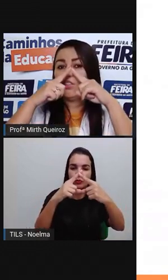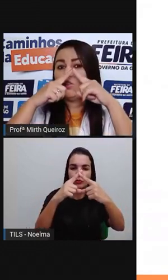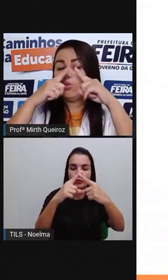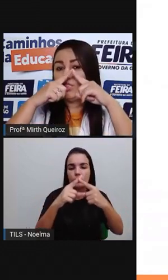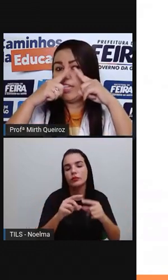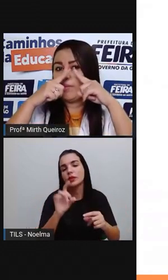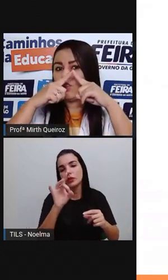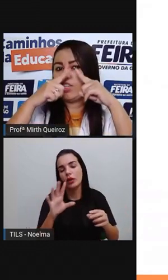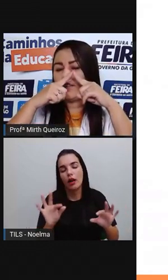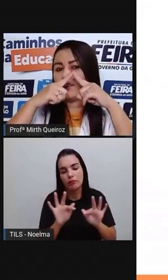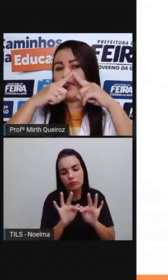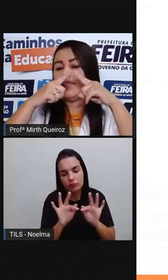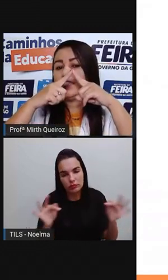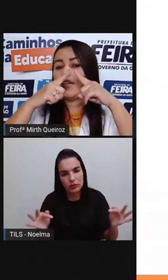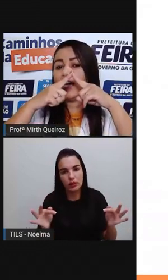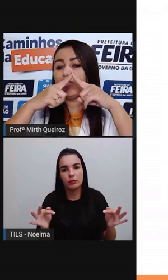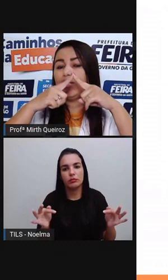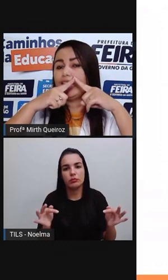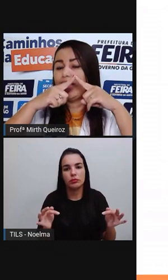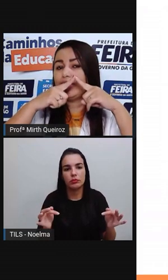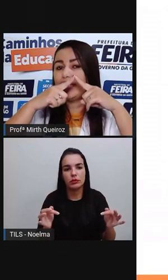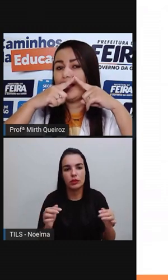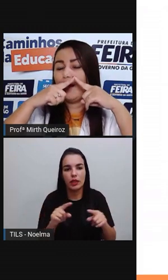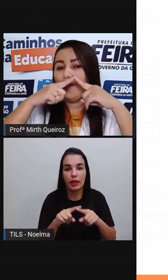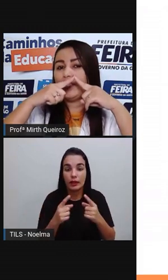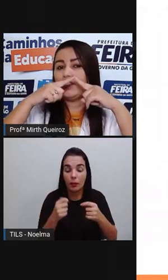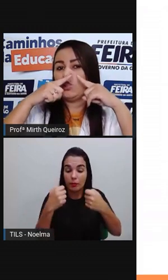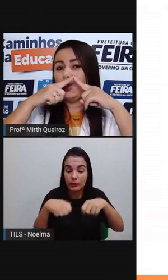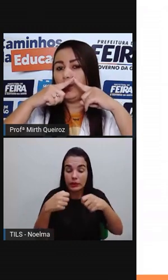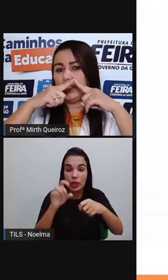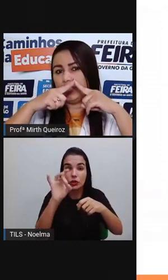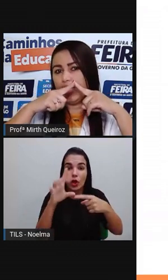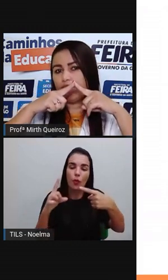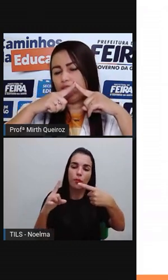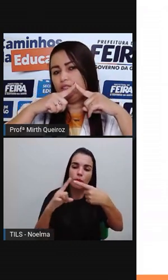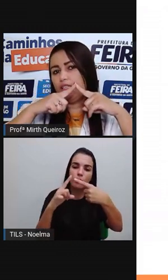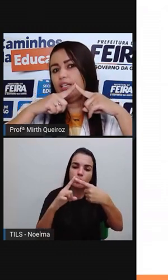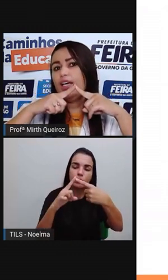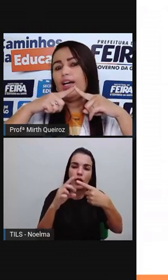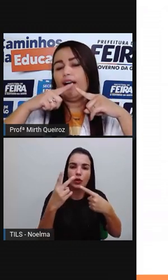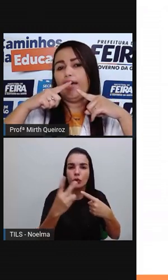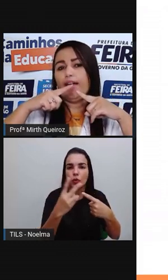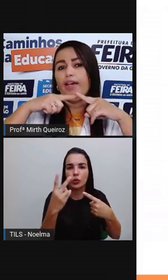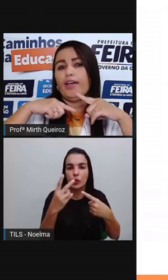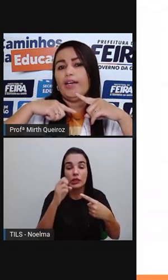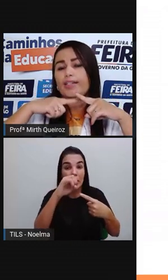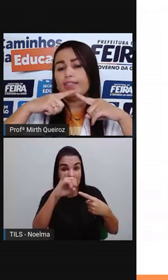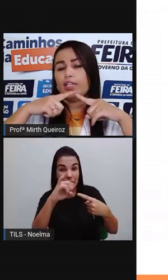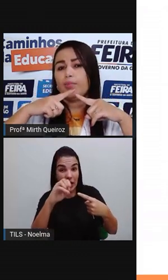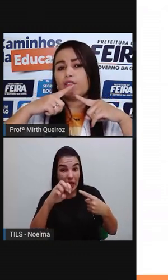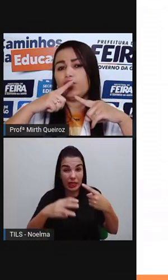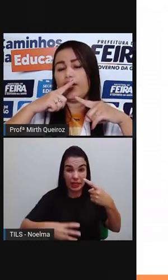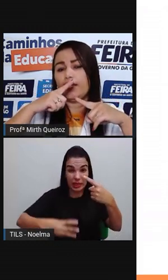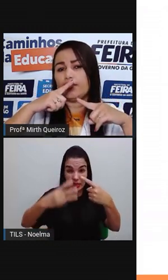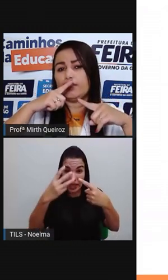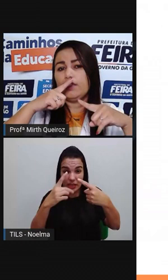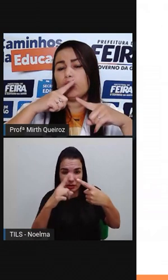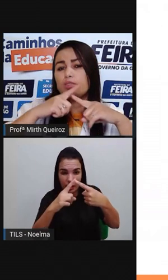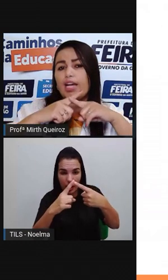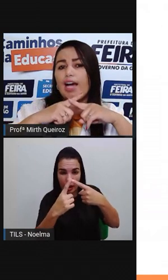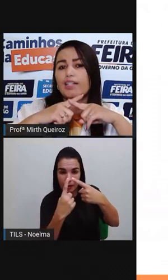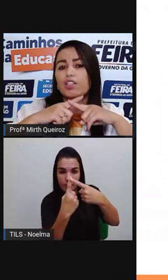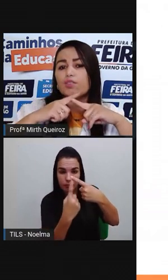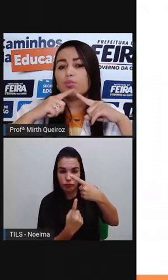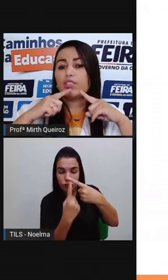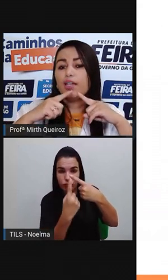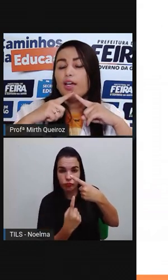dos segmentos de retas. Neste caso, tem que ser apenas dois, certo? se esses segmentos de retas se